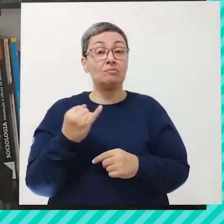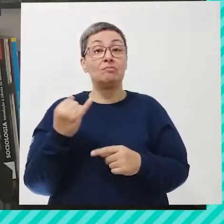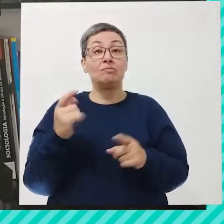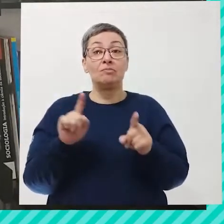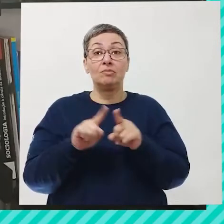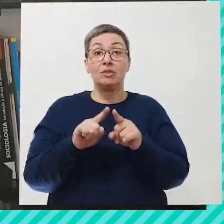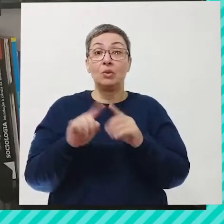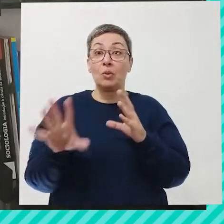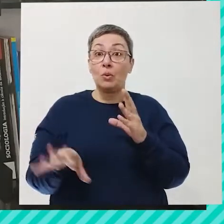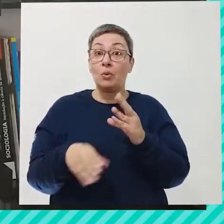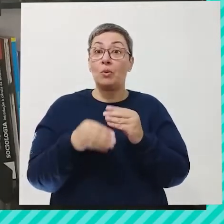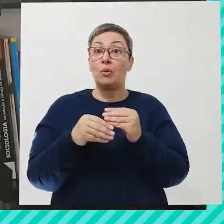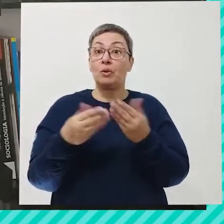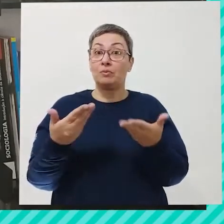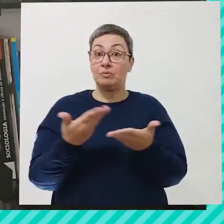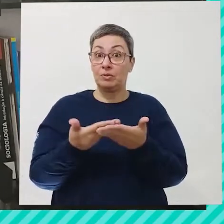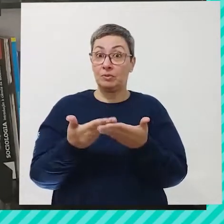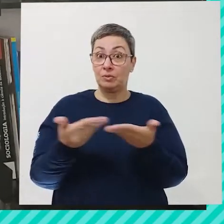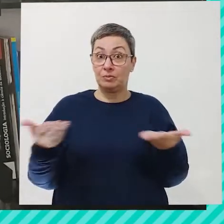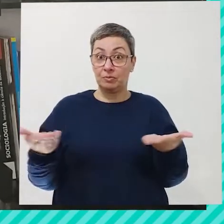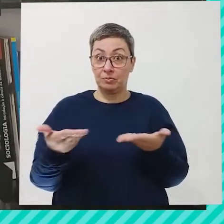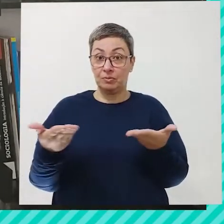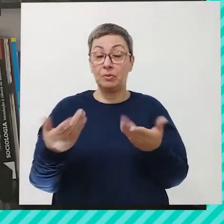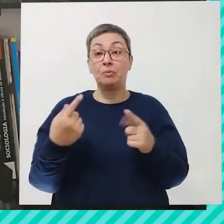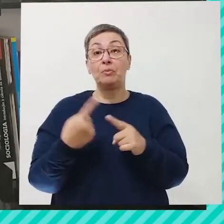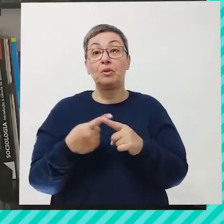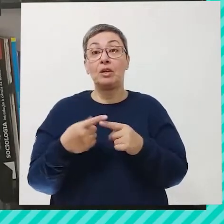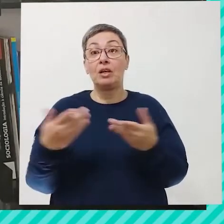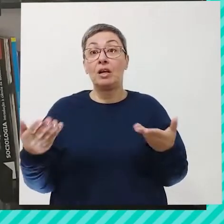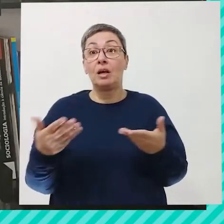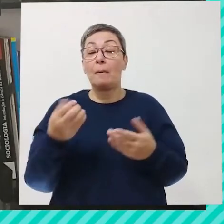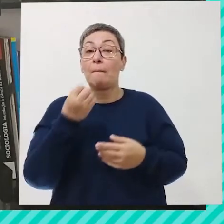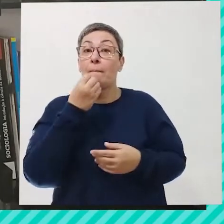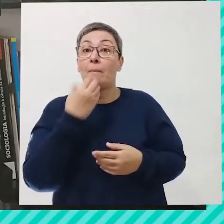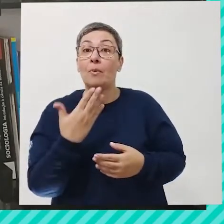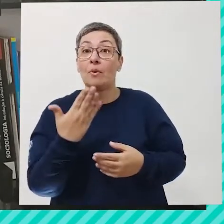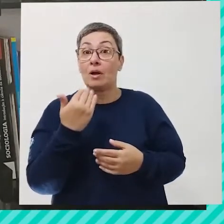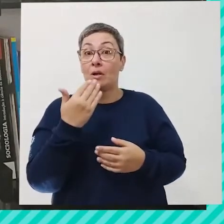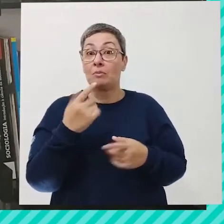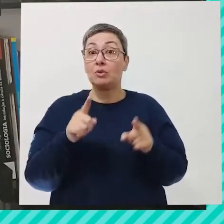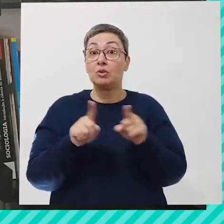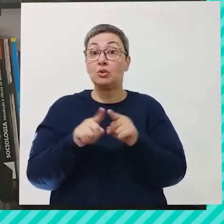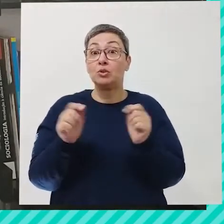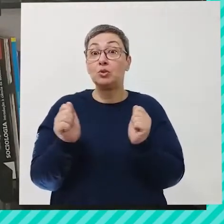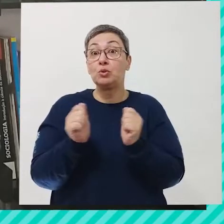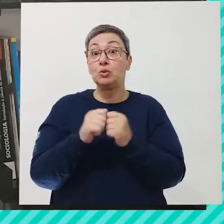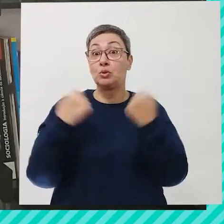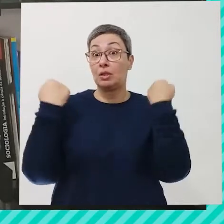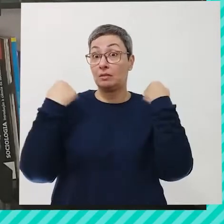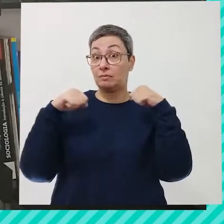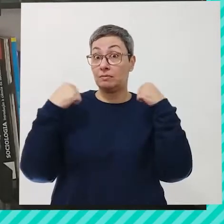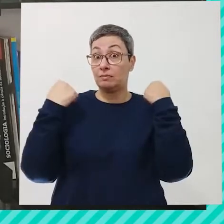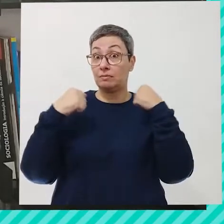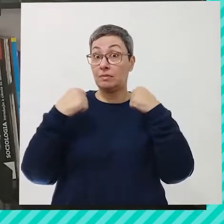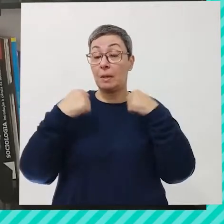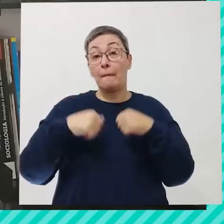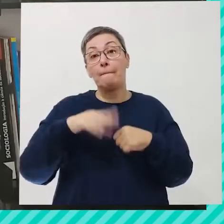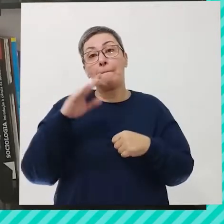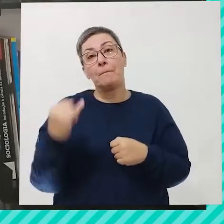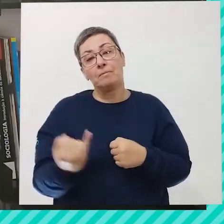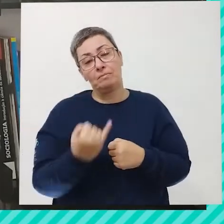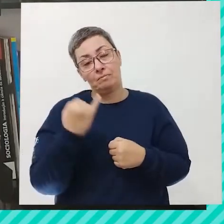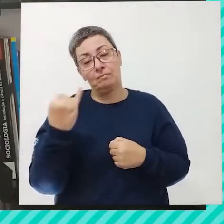complementar essa aula de hoje, tá? Por quê? Porque a boa alimentação, aliada às atividades físicas, são mais